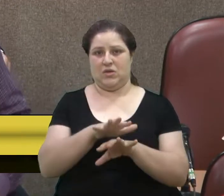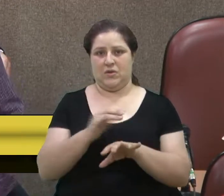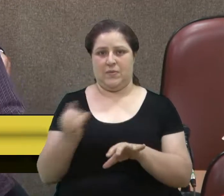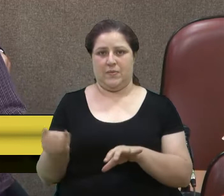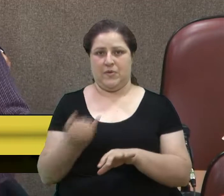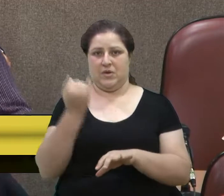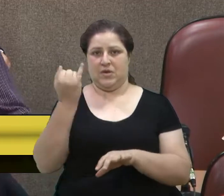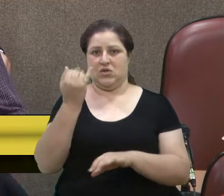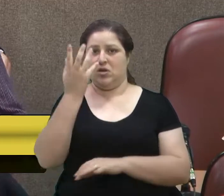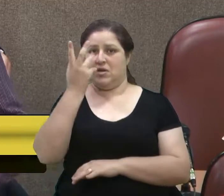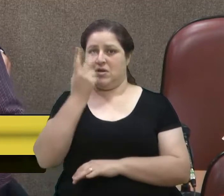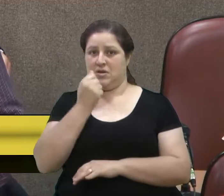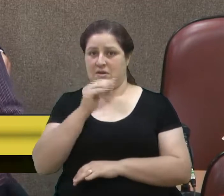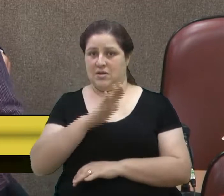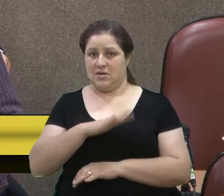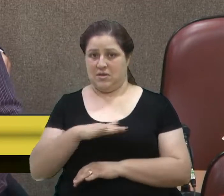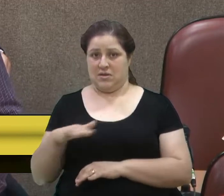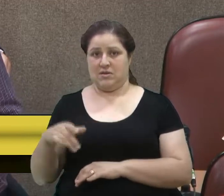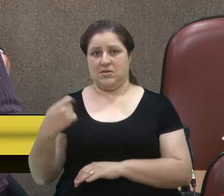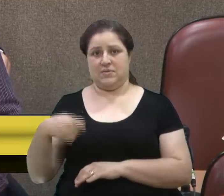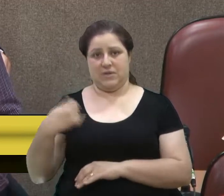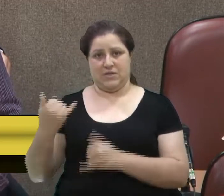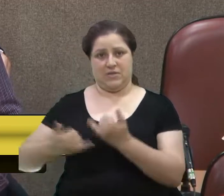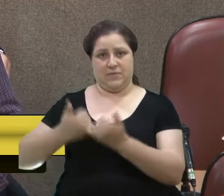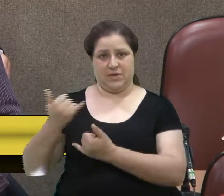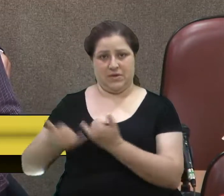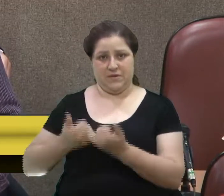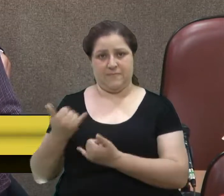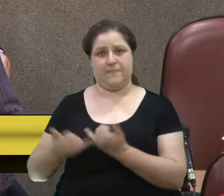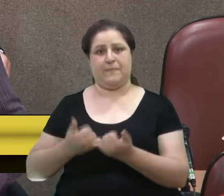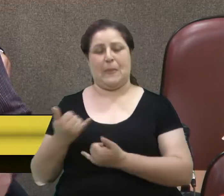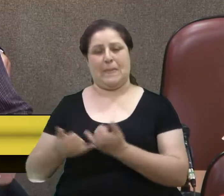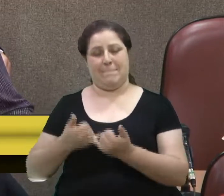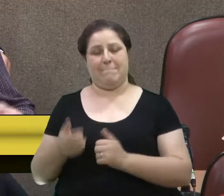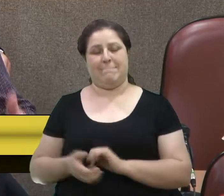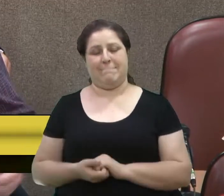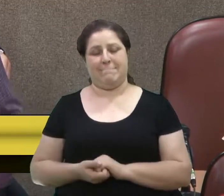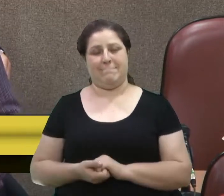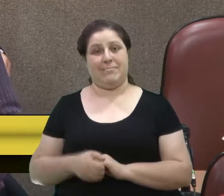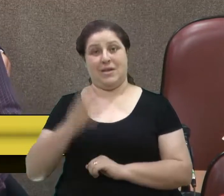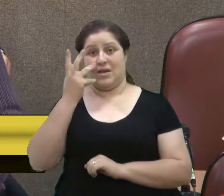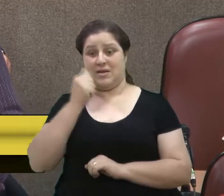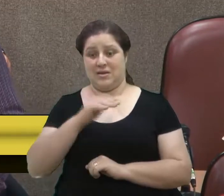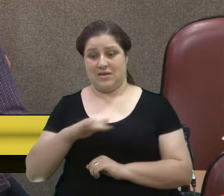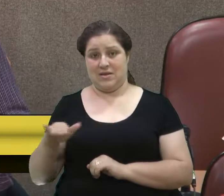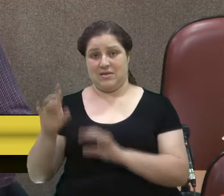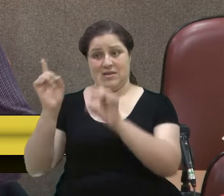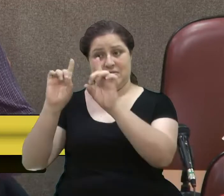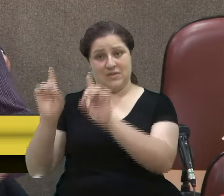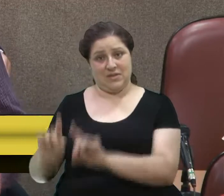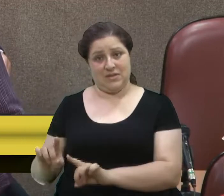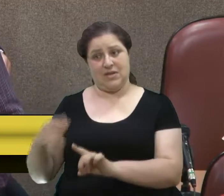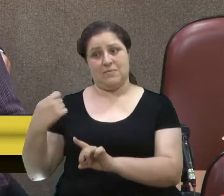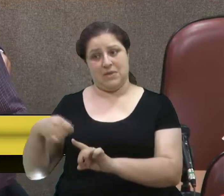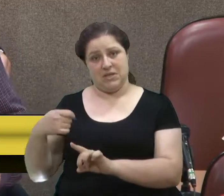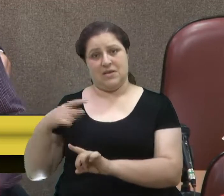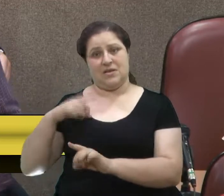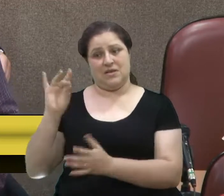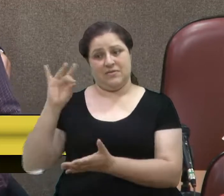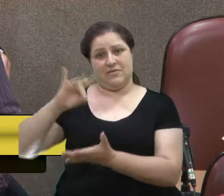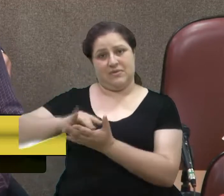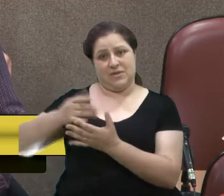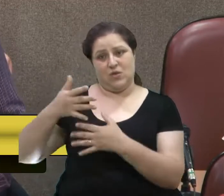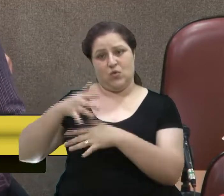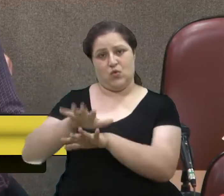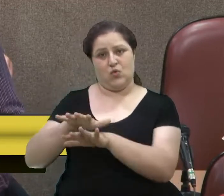As crianças precisam brincar e as crianças com deficiência precisam ter a inclusão, ter a